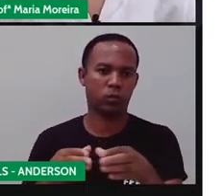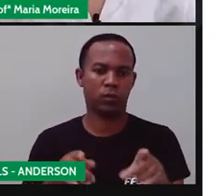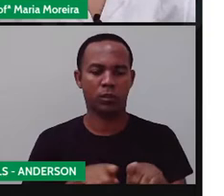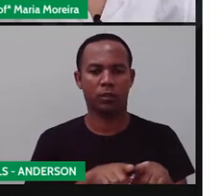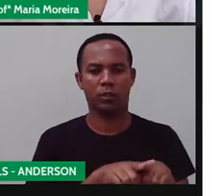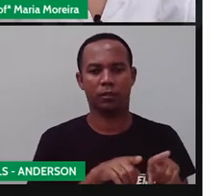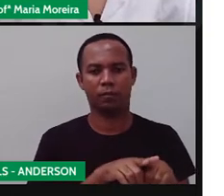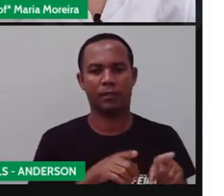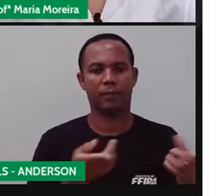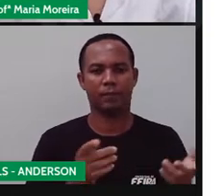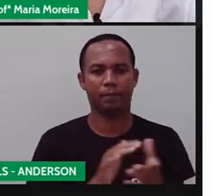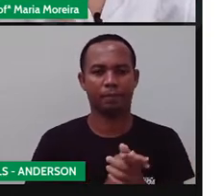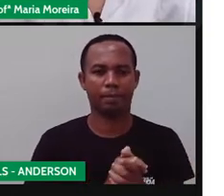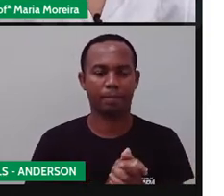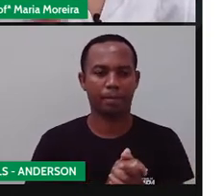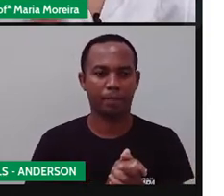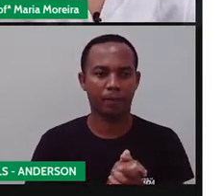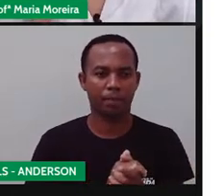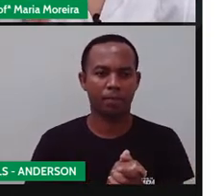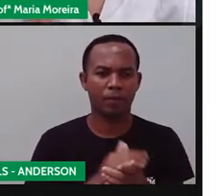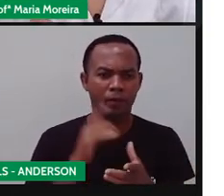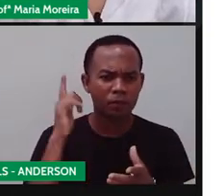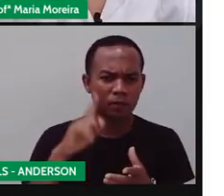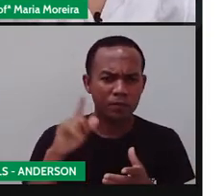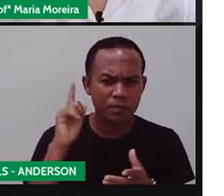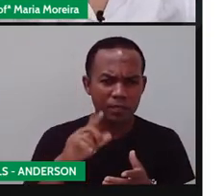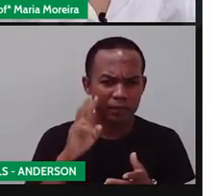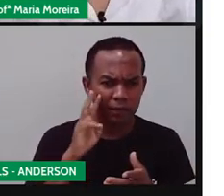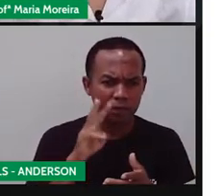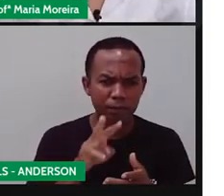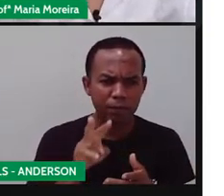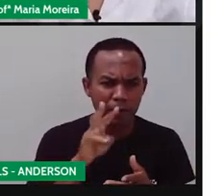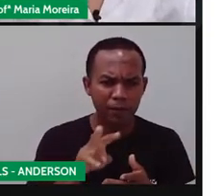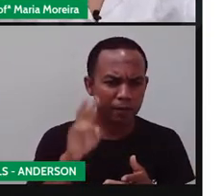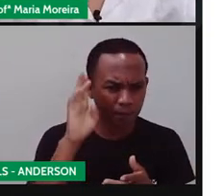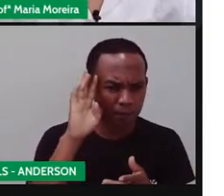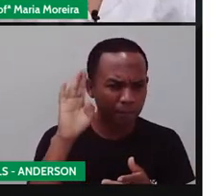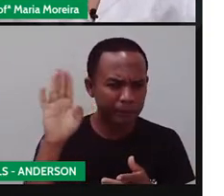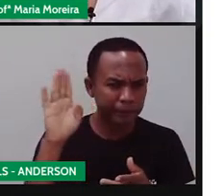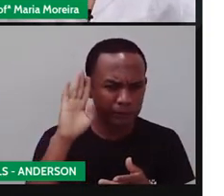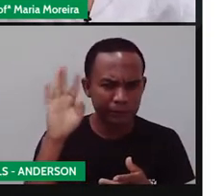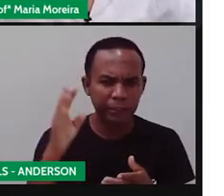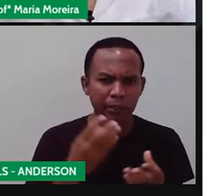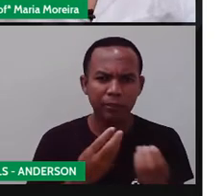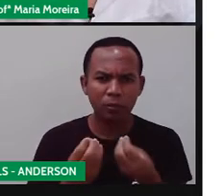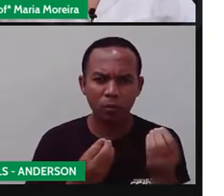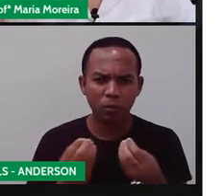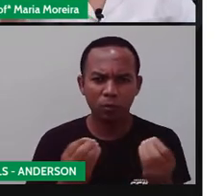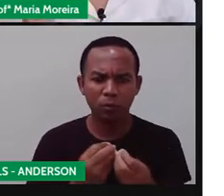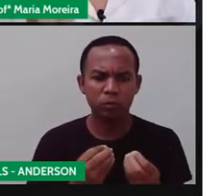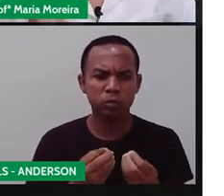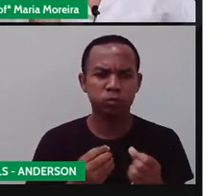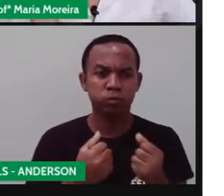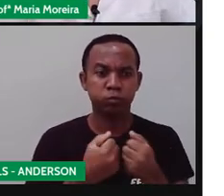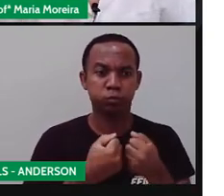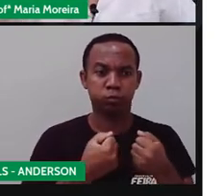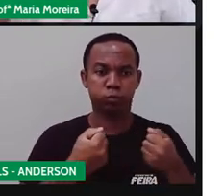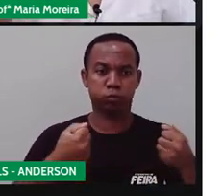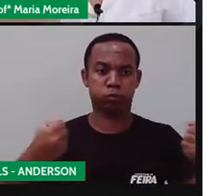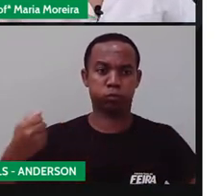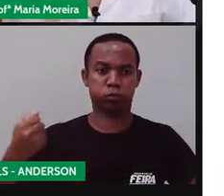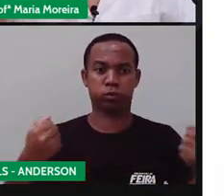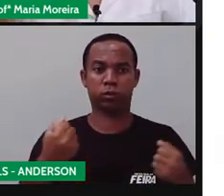e à arquitetura. Alguém consegue imaginar como é que eles construíram aquelas pirâmides? Ó, enormes, né?